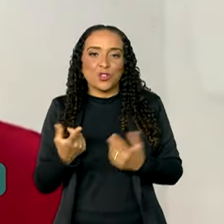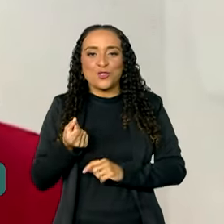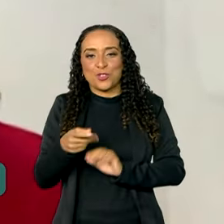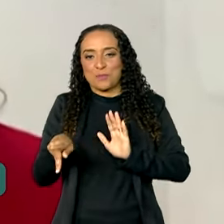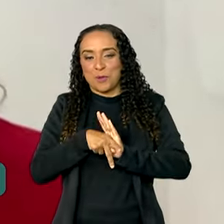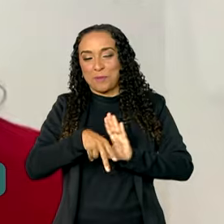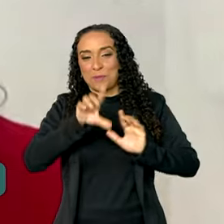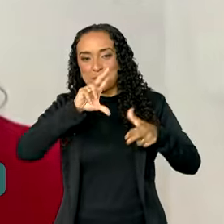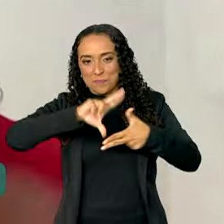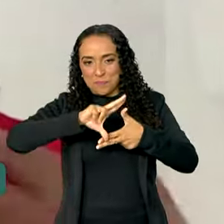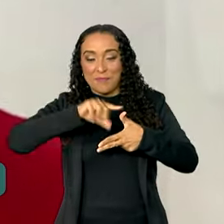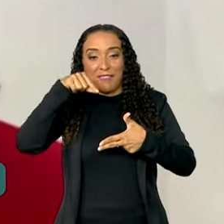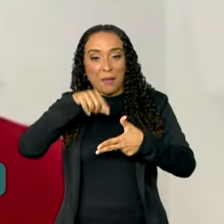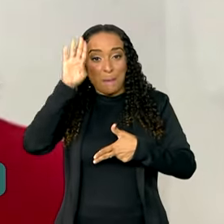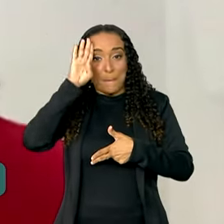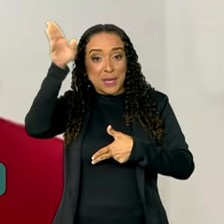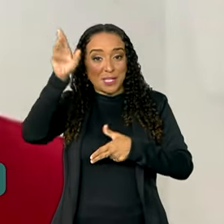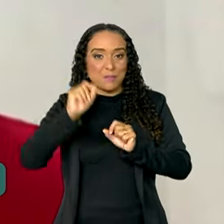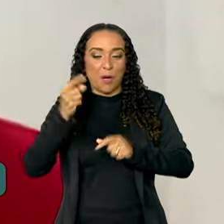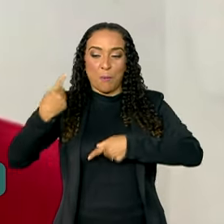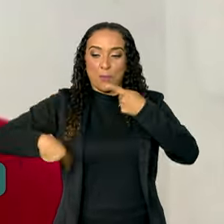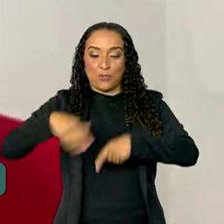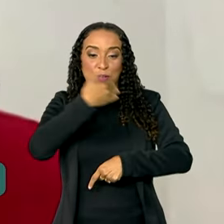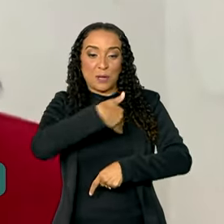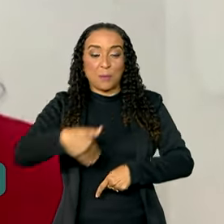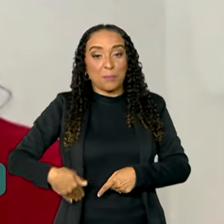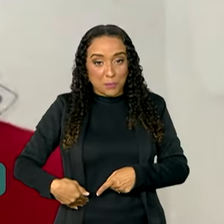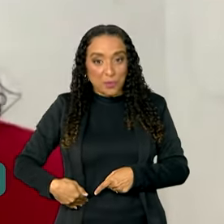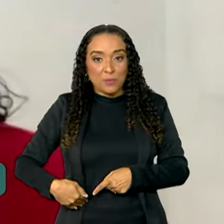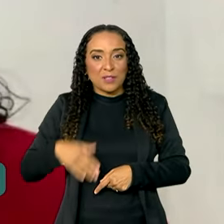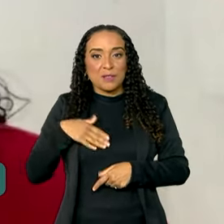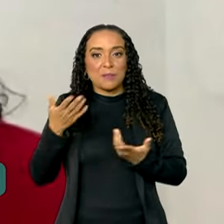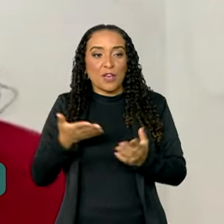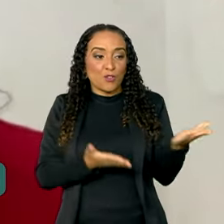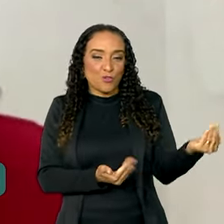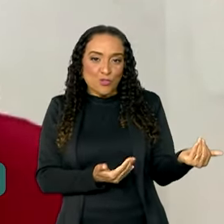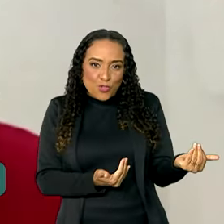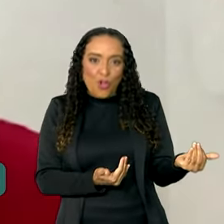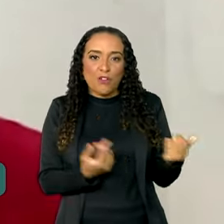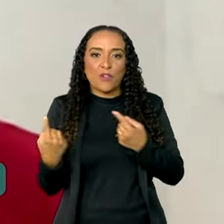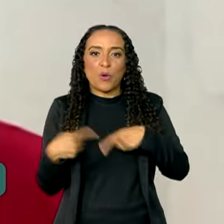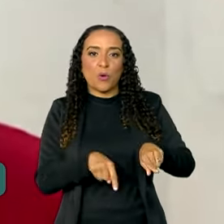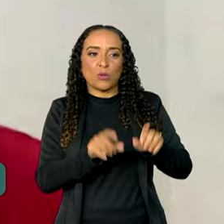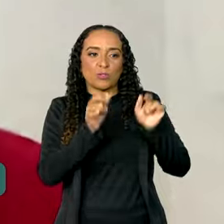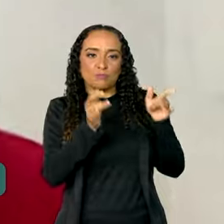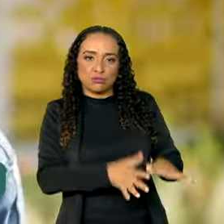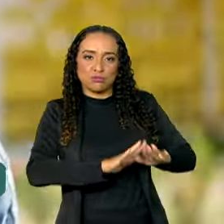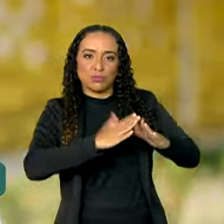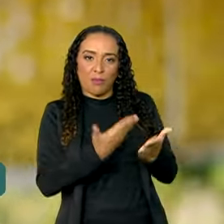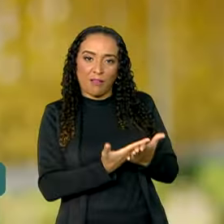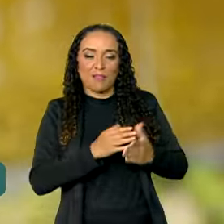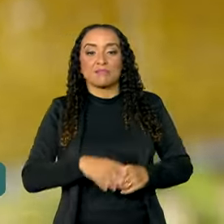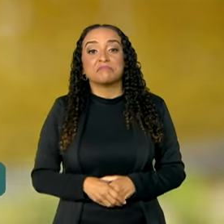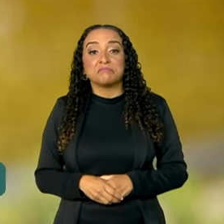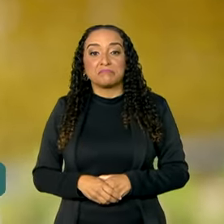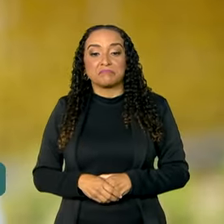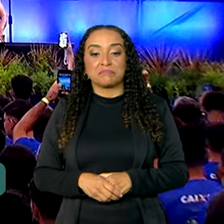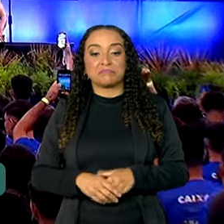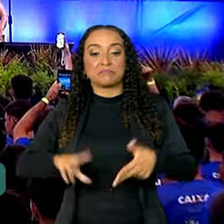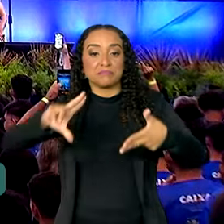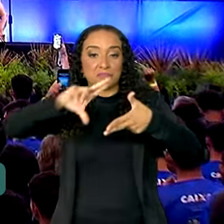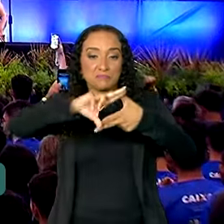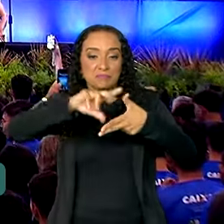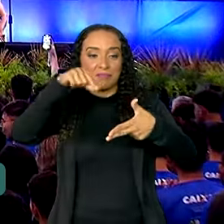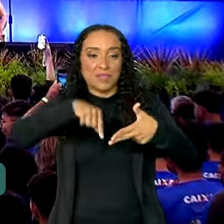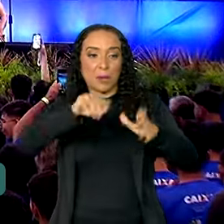dinheiro do Pé de Meia, já que ele é a principal política pública para a juventude contra a evasão escolar. O Pé de Meia